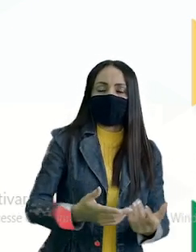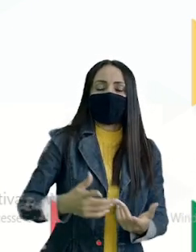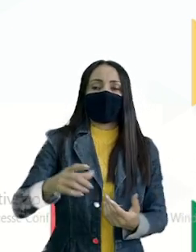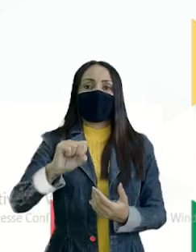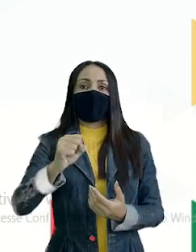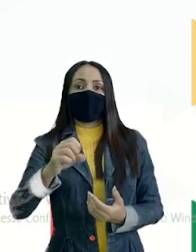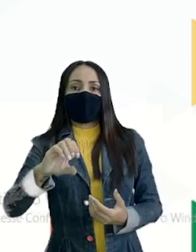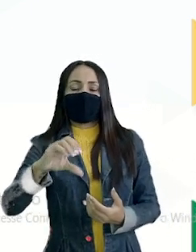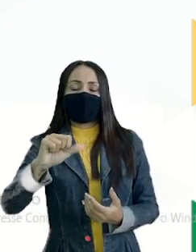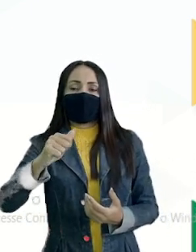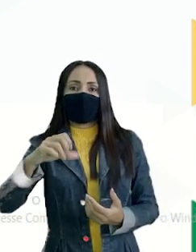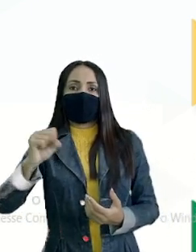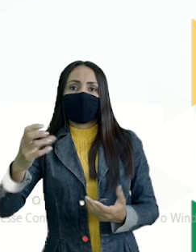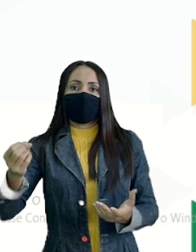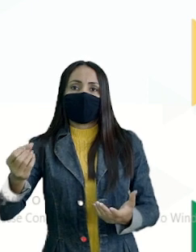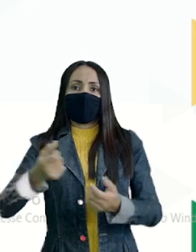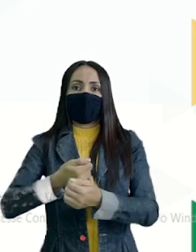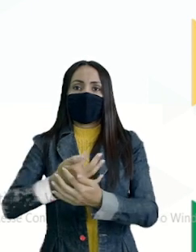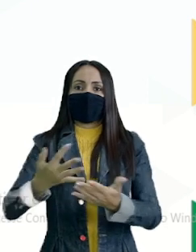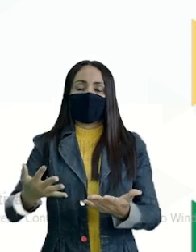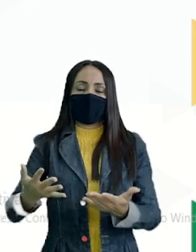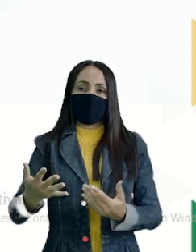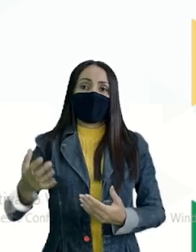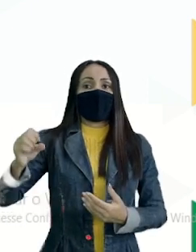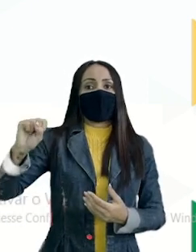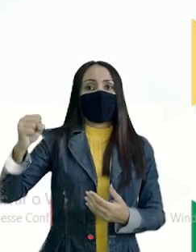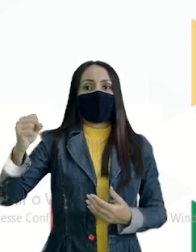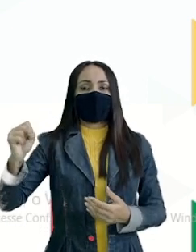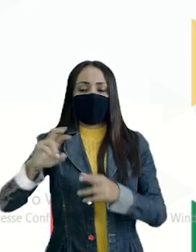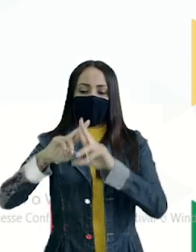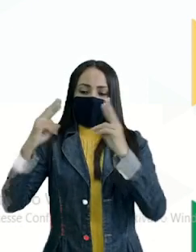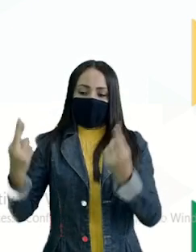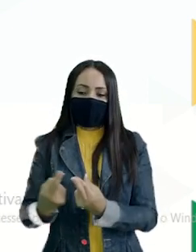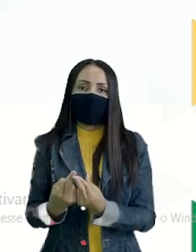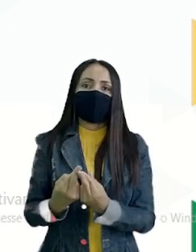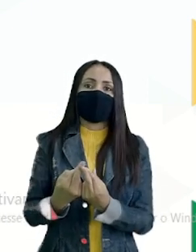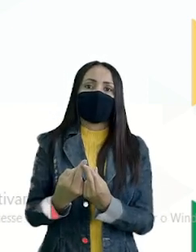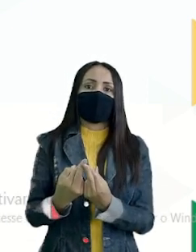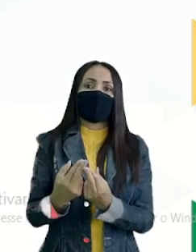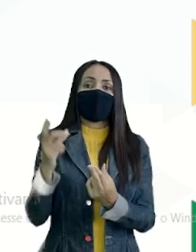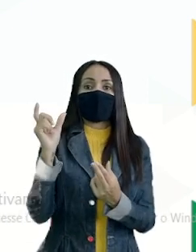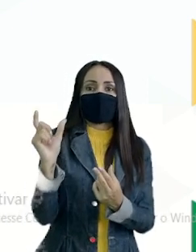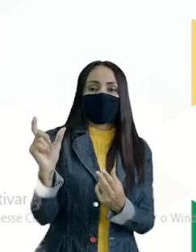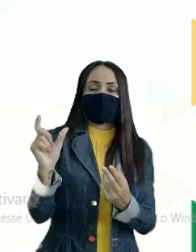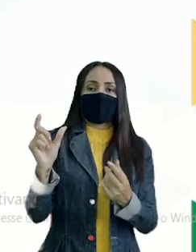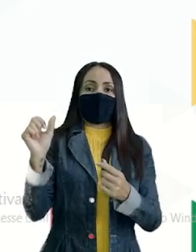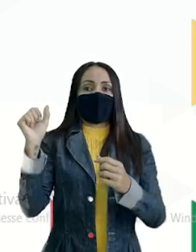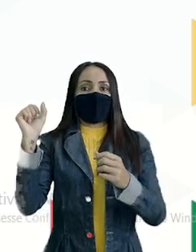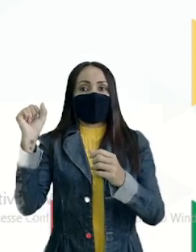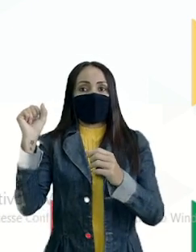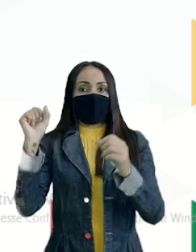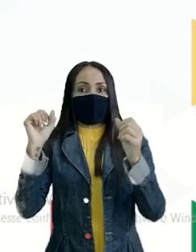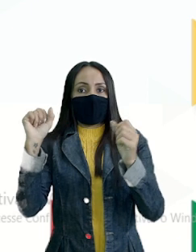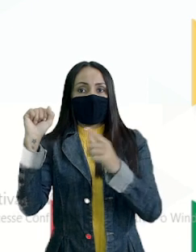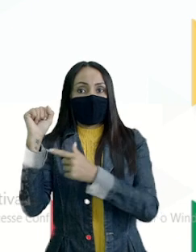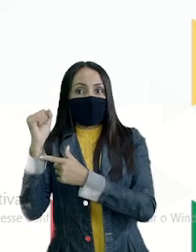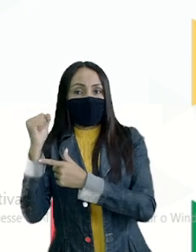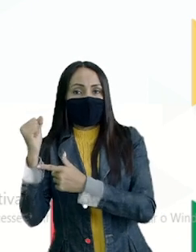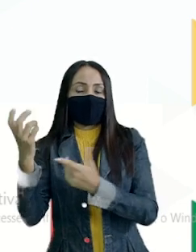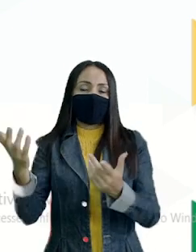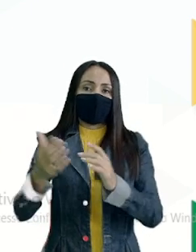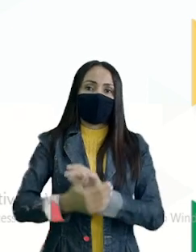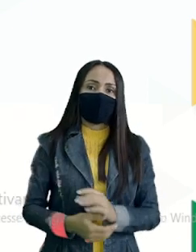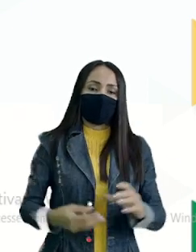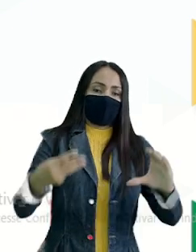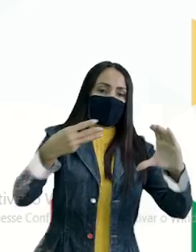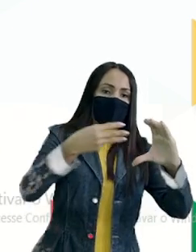Partilha Seção Com S Vai ser a reunião Substantivo Nós temos embaixo Sela Com C